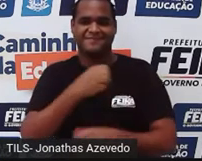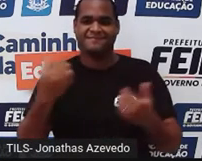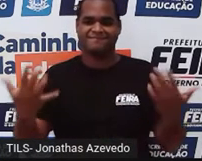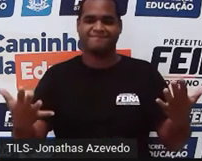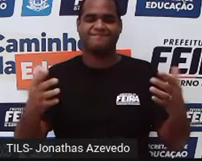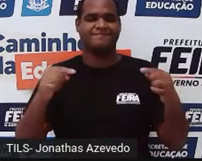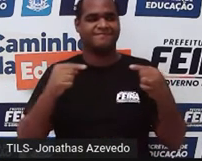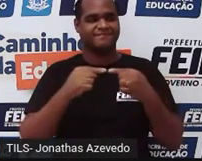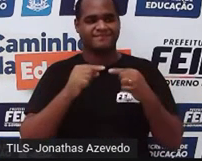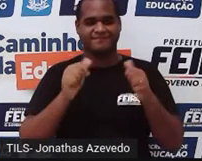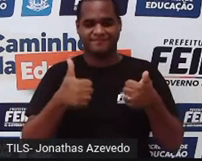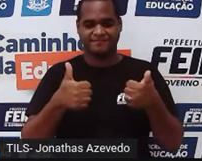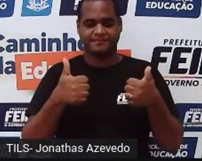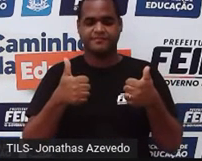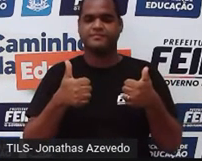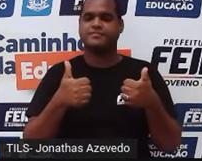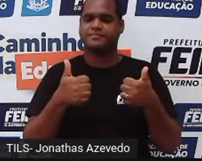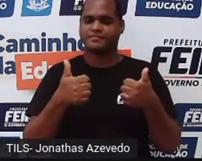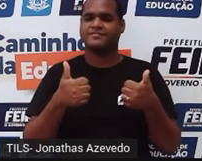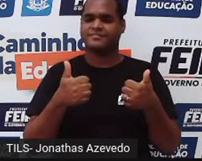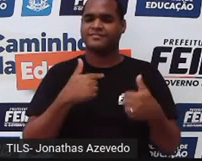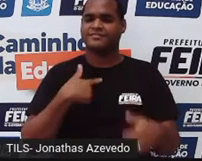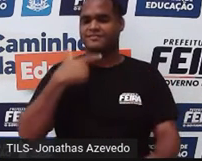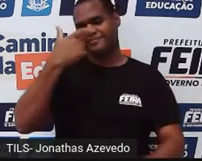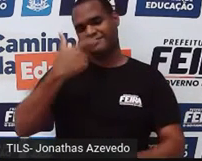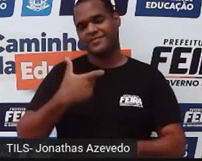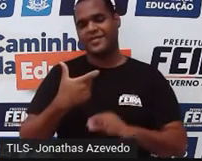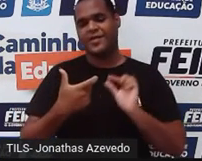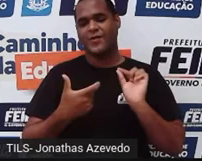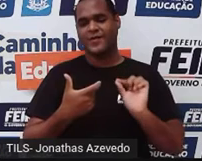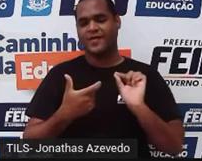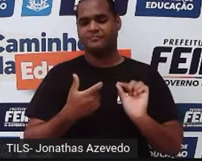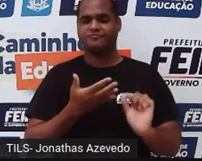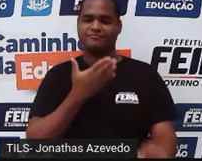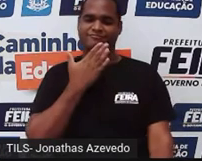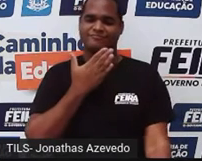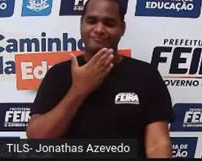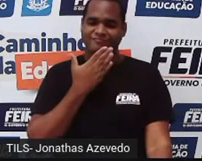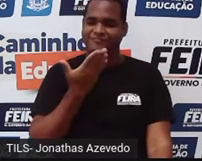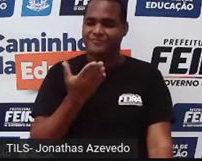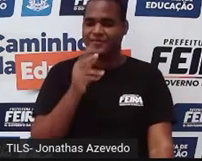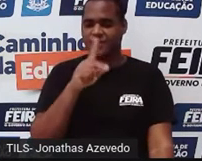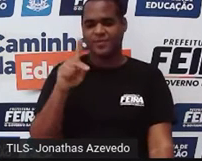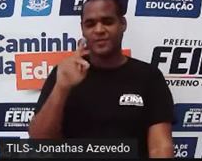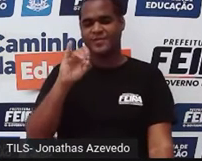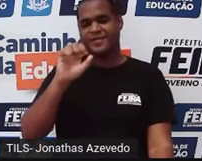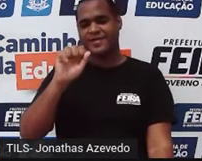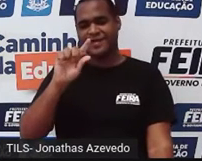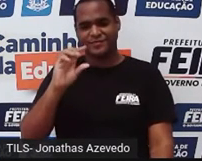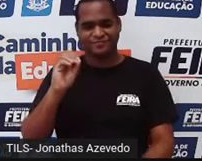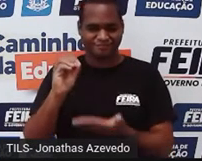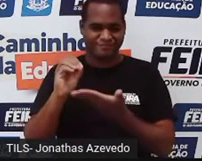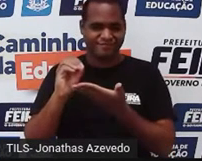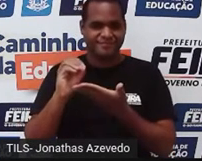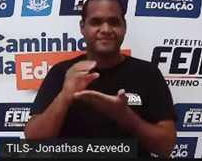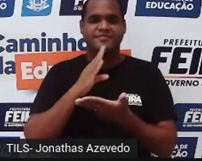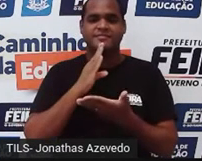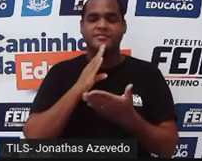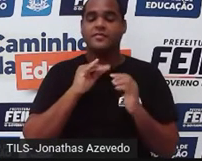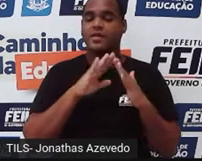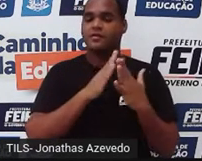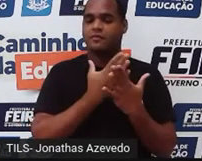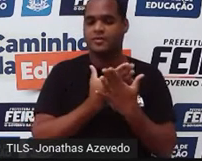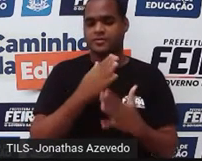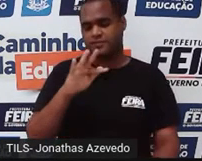É isso aí, tá bom? Esse camarada que está aqui falando, você já conhece, é o professor Iago Ramos, vem lá da